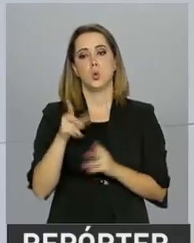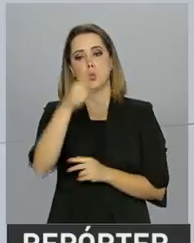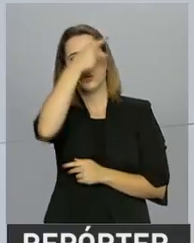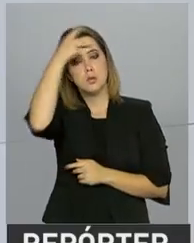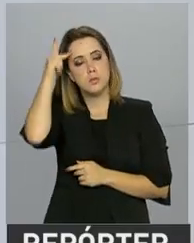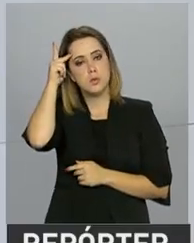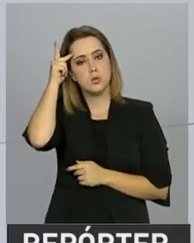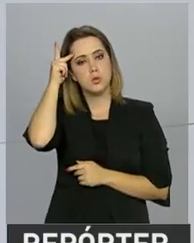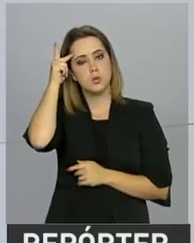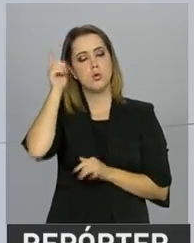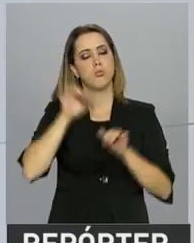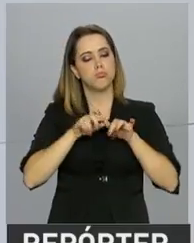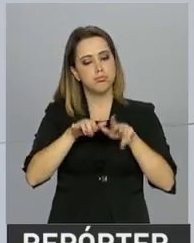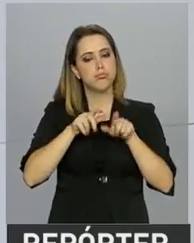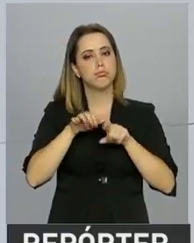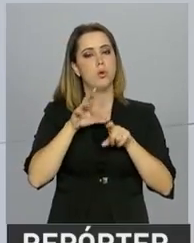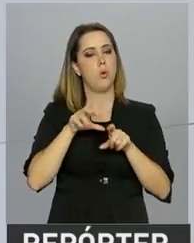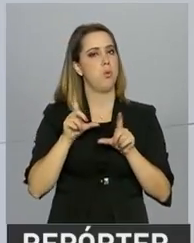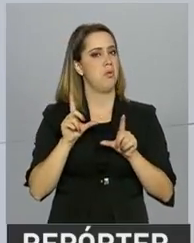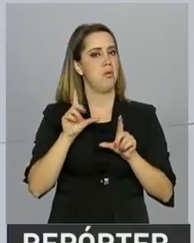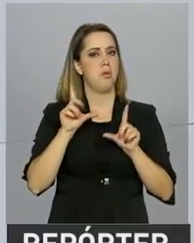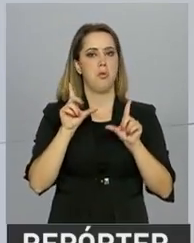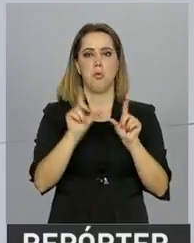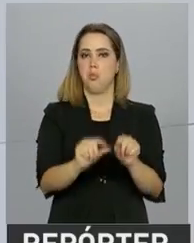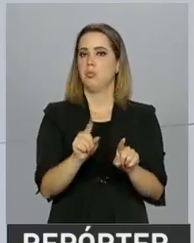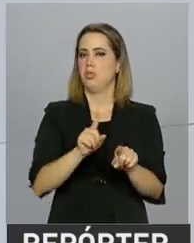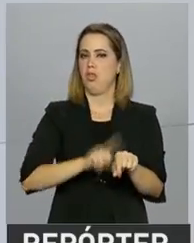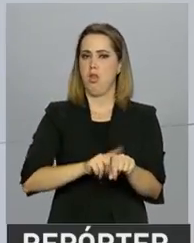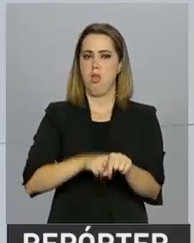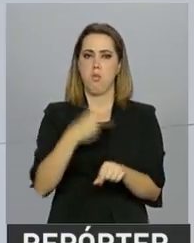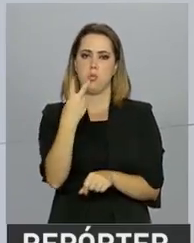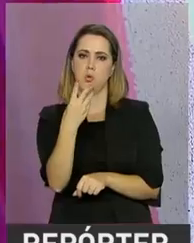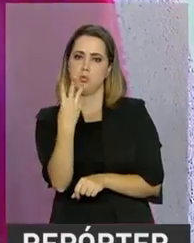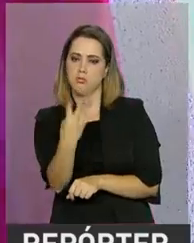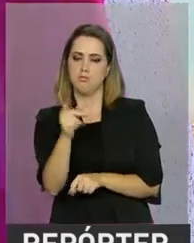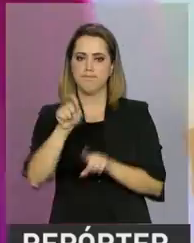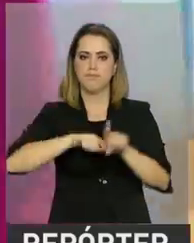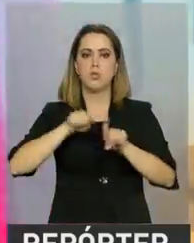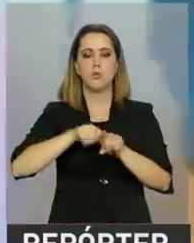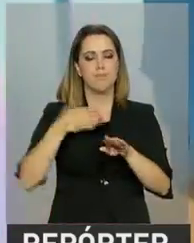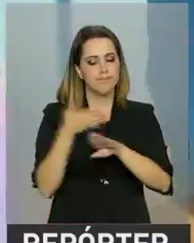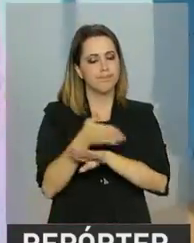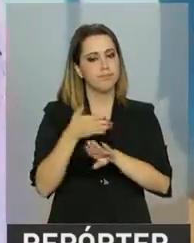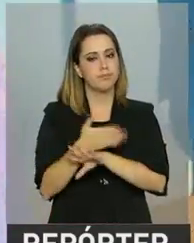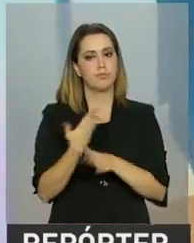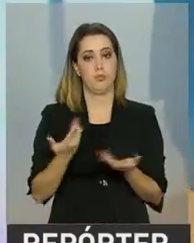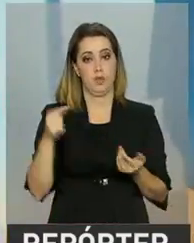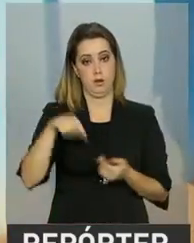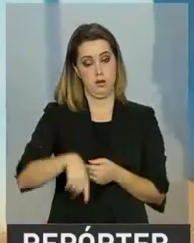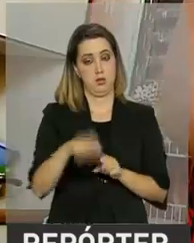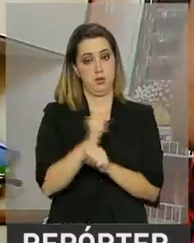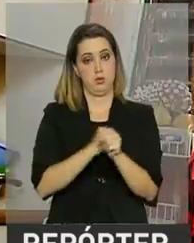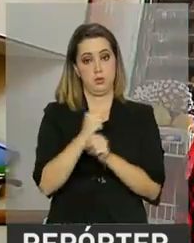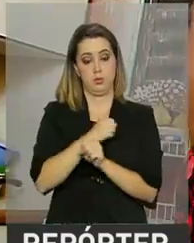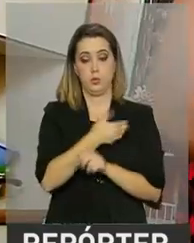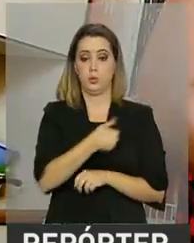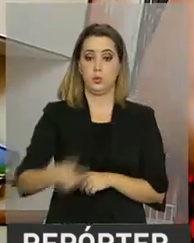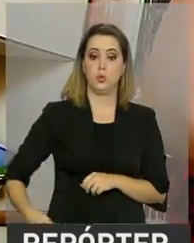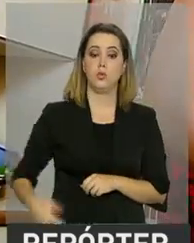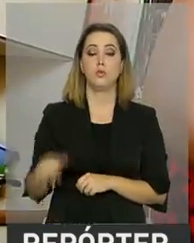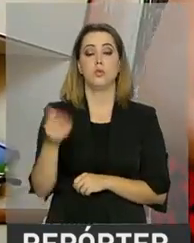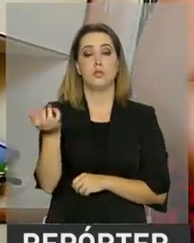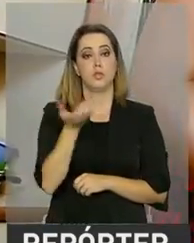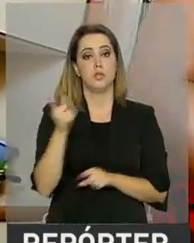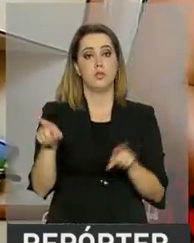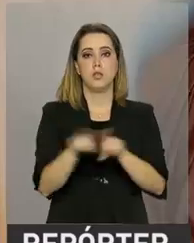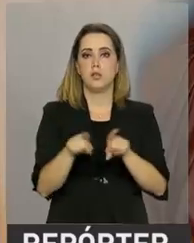cadastrar para o Bolsa Família, em poucos, dois, três meses no máximo, está dentro do programa. Para este ano, o governo pretende também fortalecer o